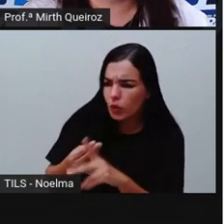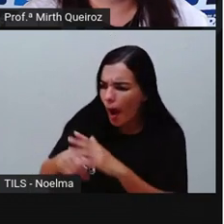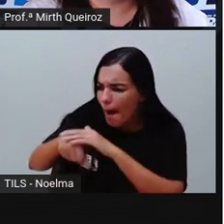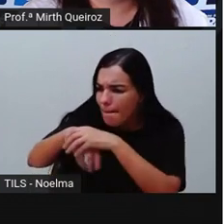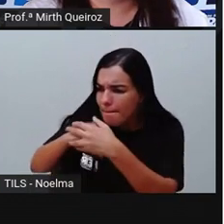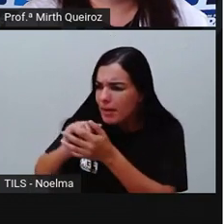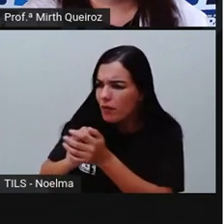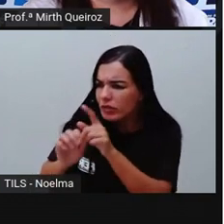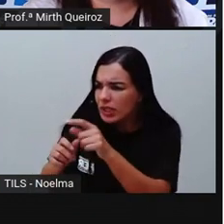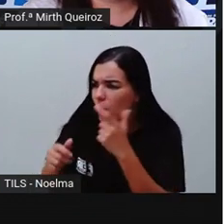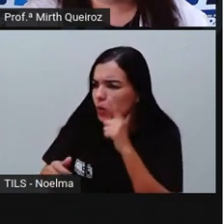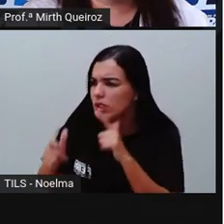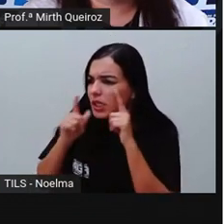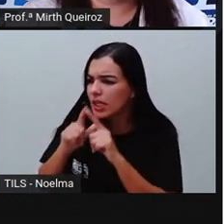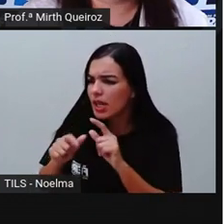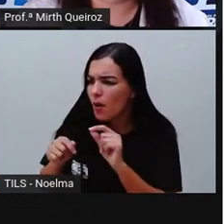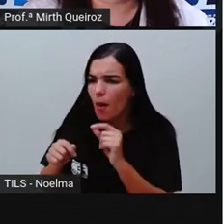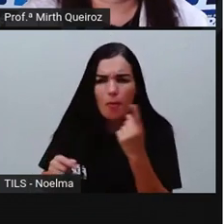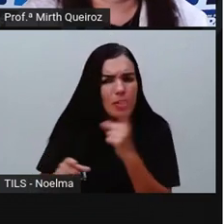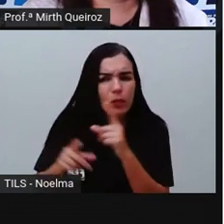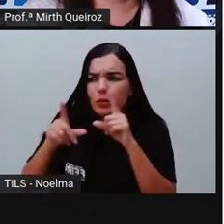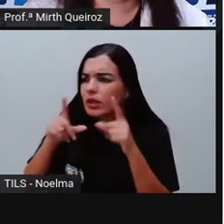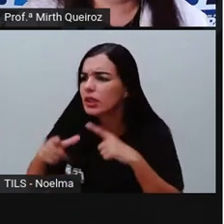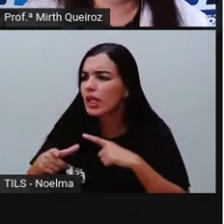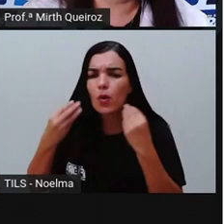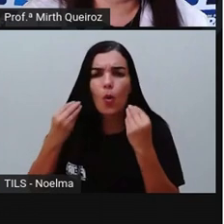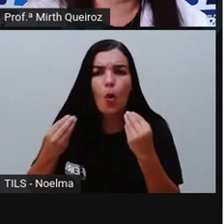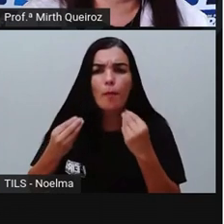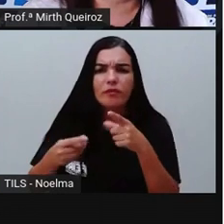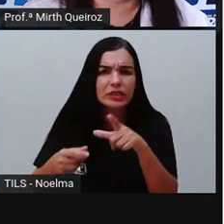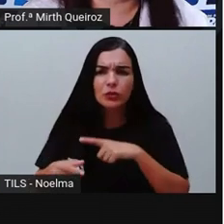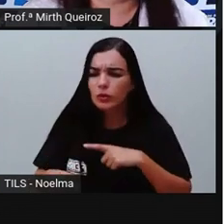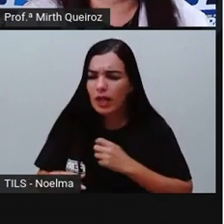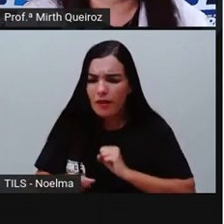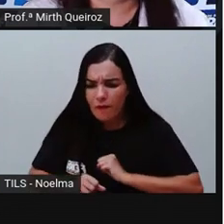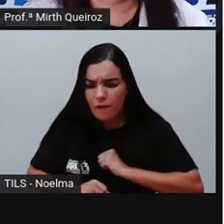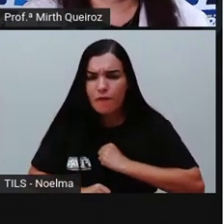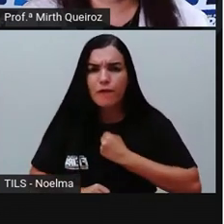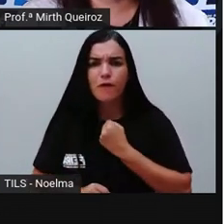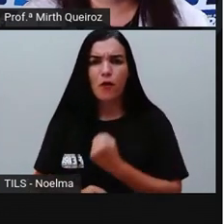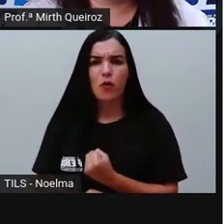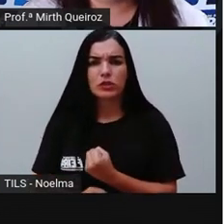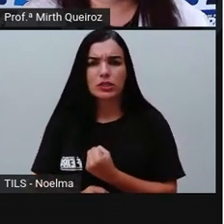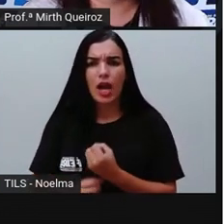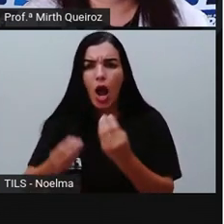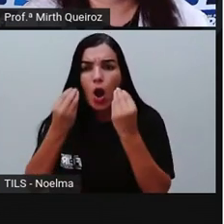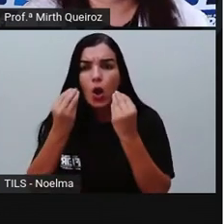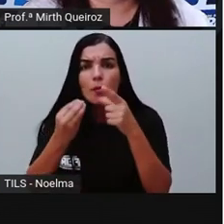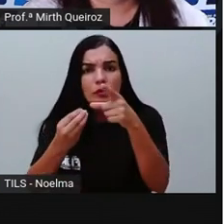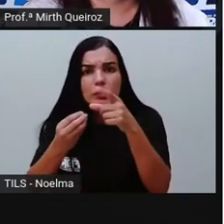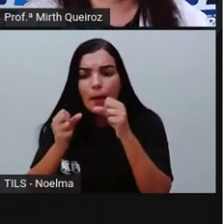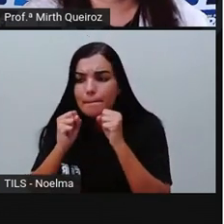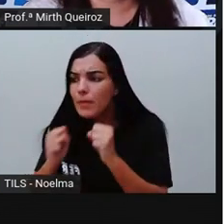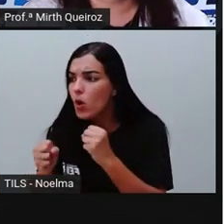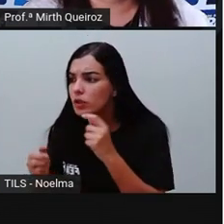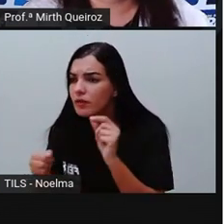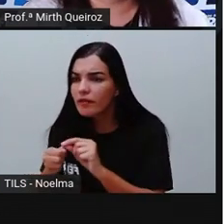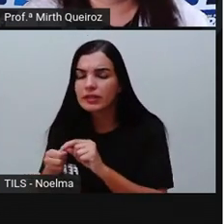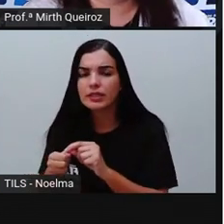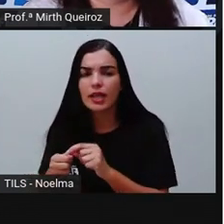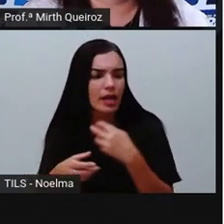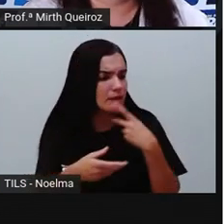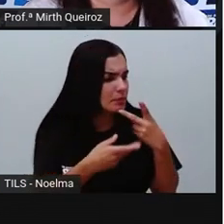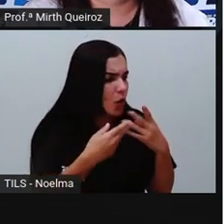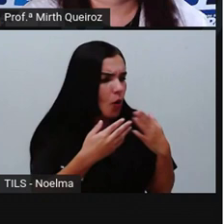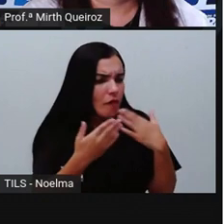conseguido isso. É impossível. Não tem força suficiente. Como pode fazê-lo? comentavam